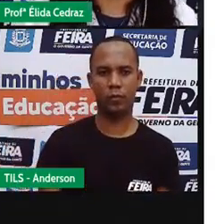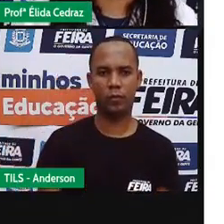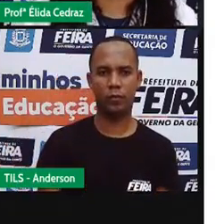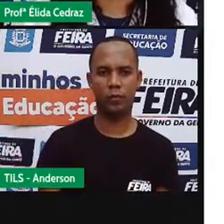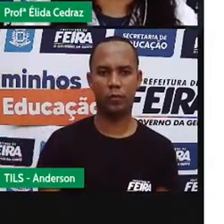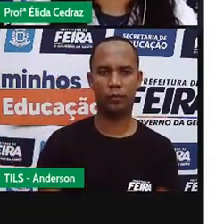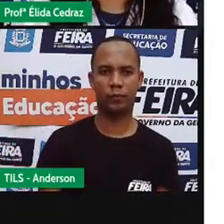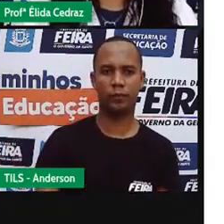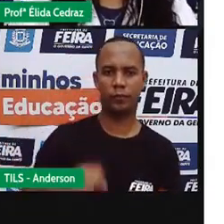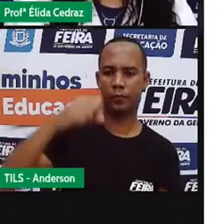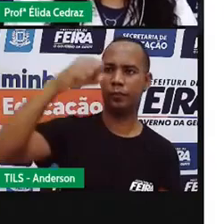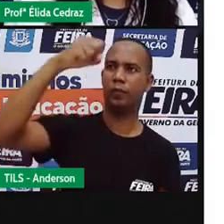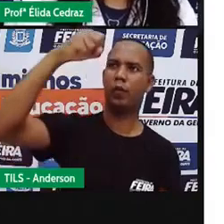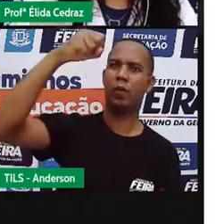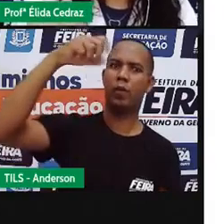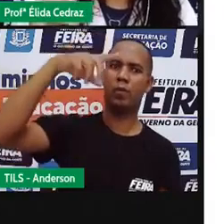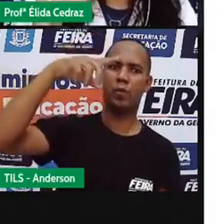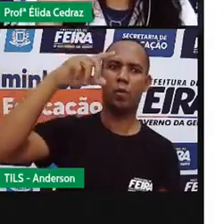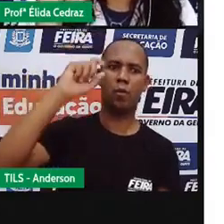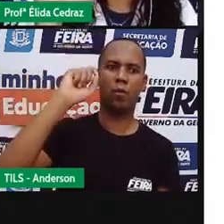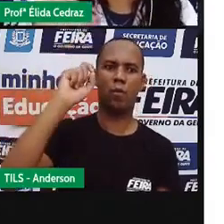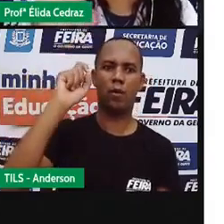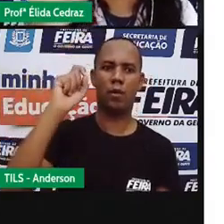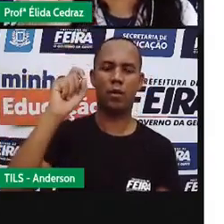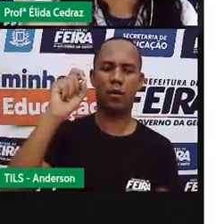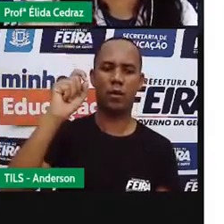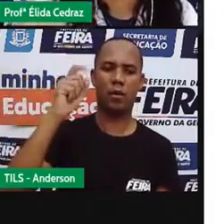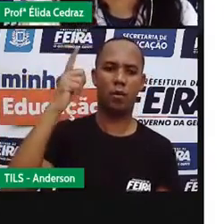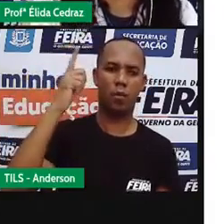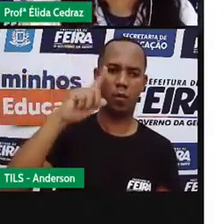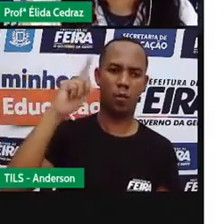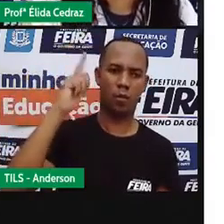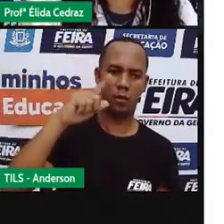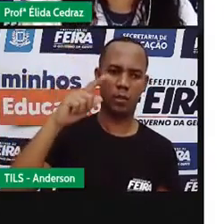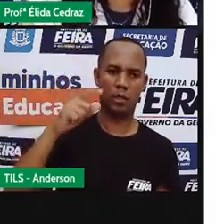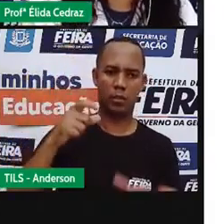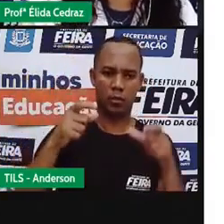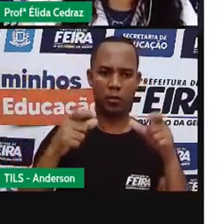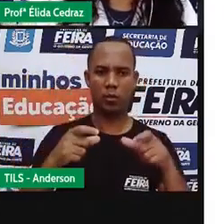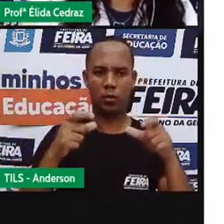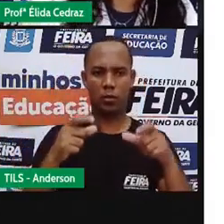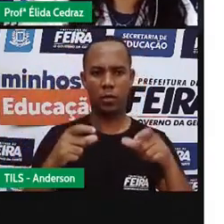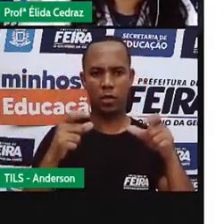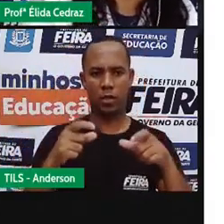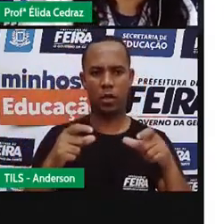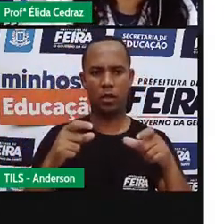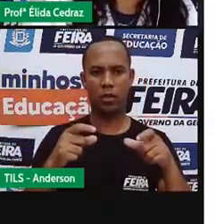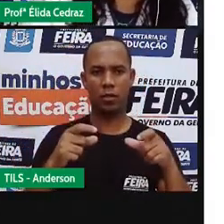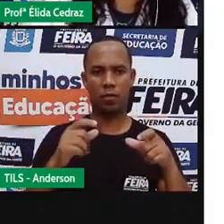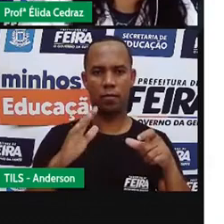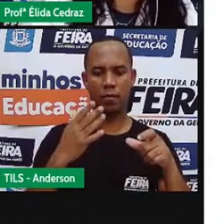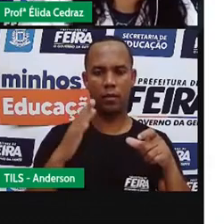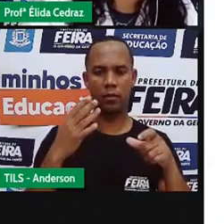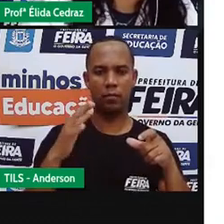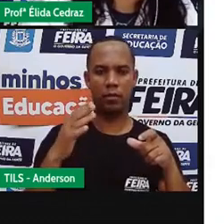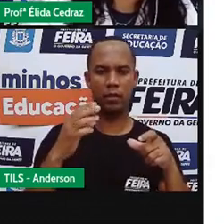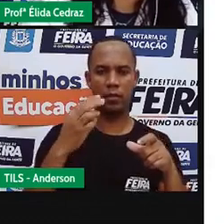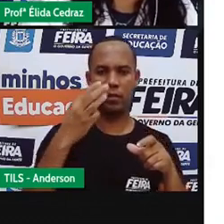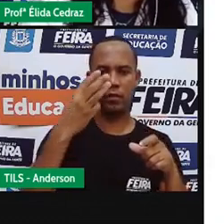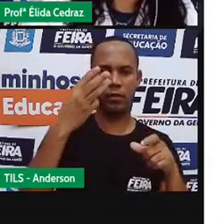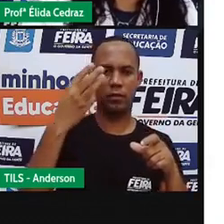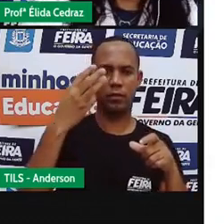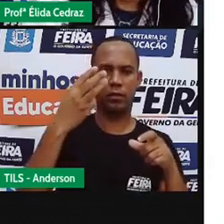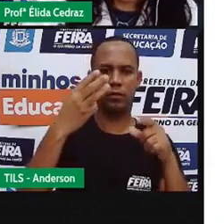O raio do sol, ele alcança as superfícies. As três superfícies.